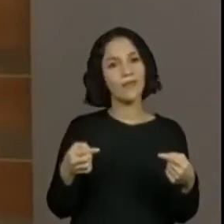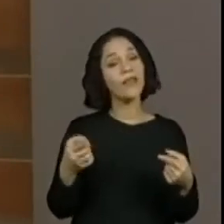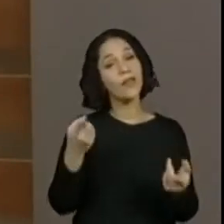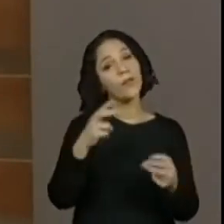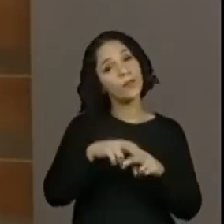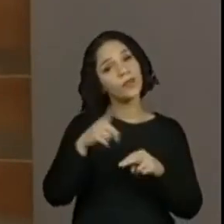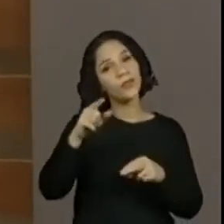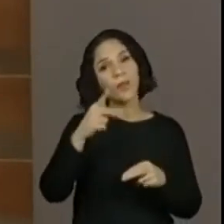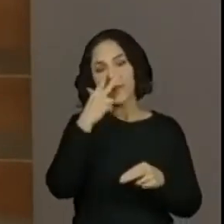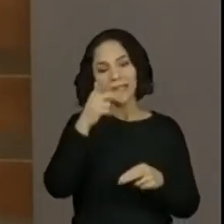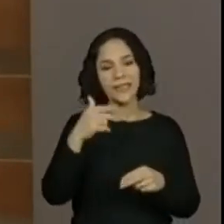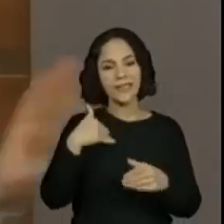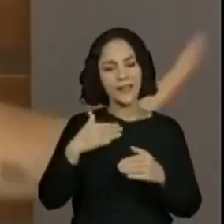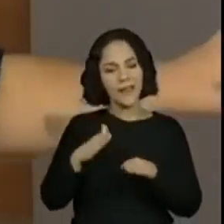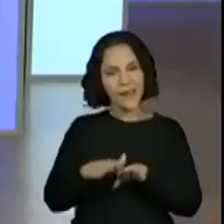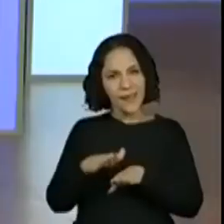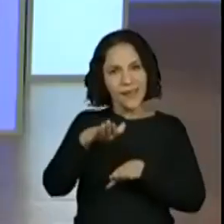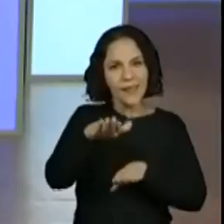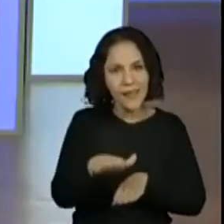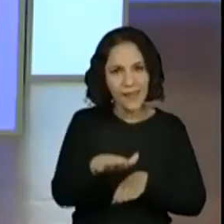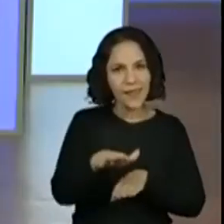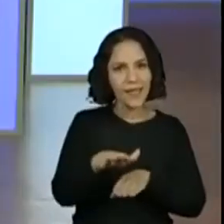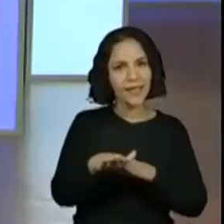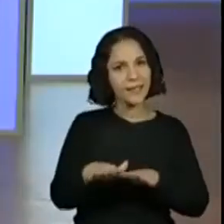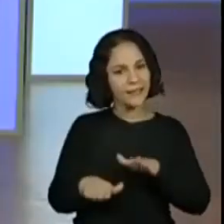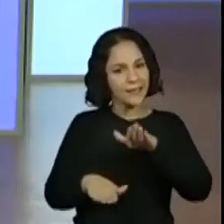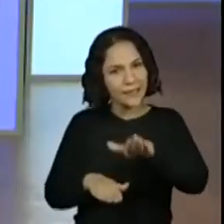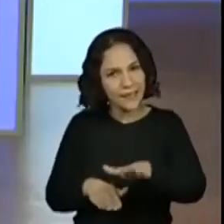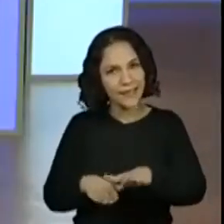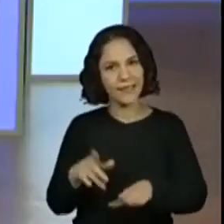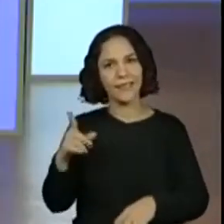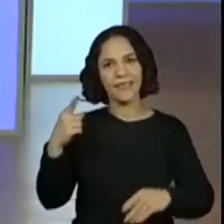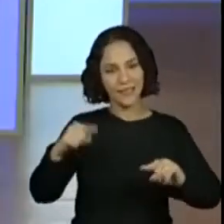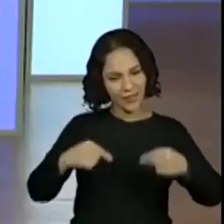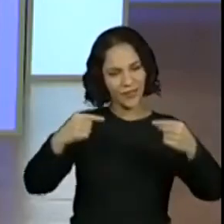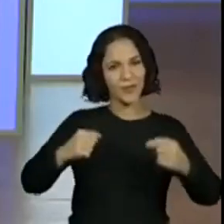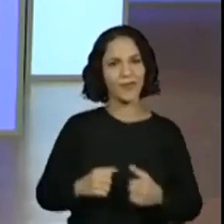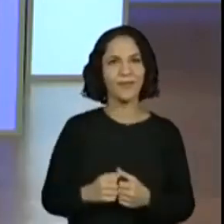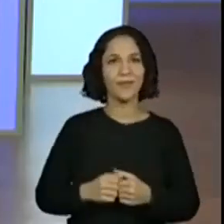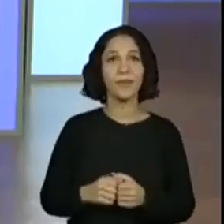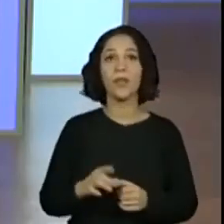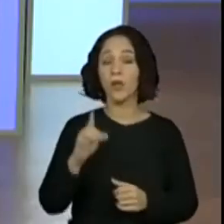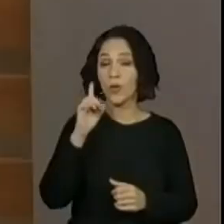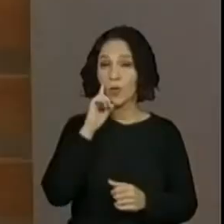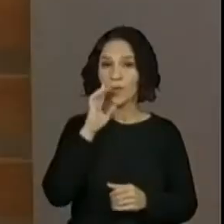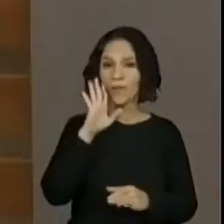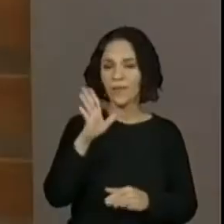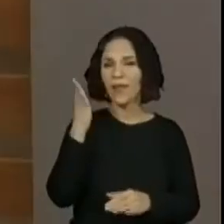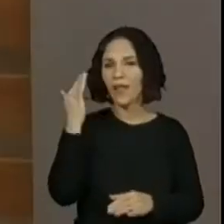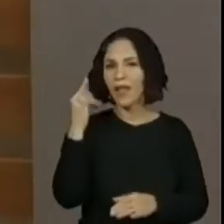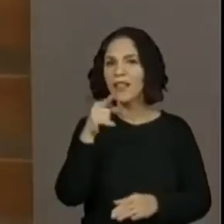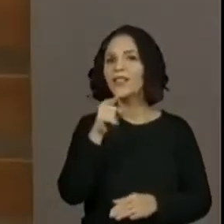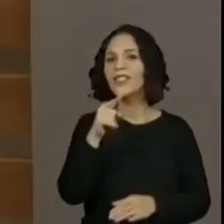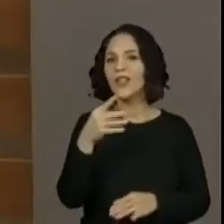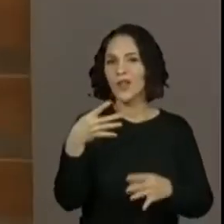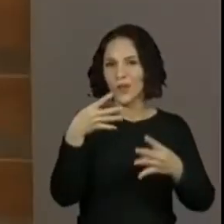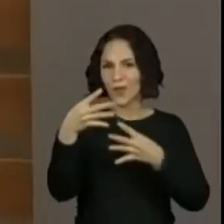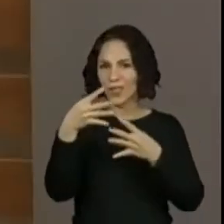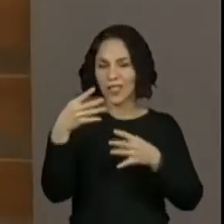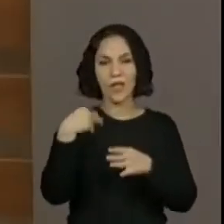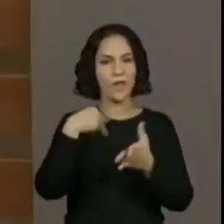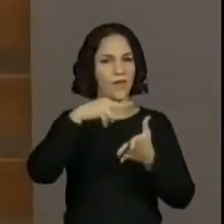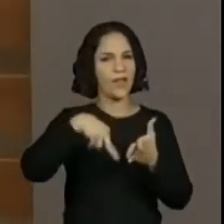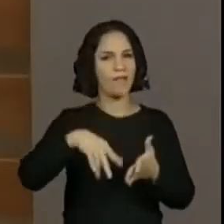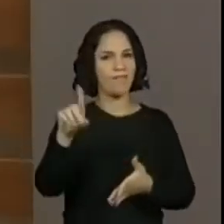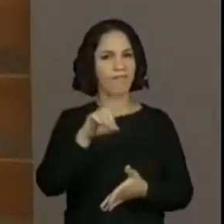irem um pouquinho mais longe. Tenho duas letras. Na quadrinha, como aparecia. E eu não vou dar dica. Não vou